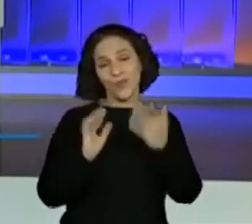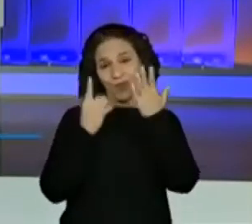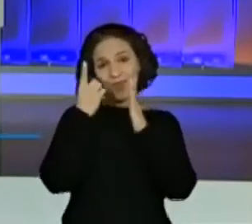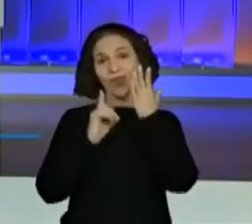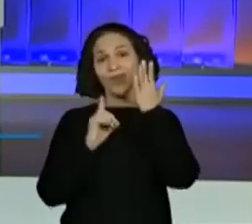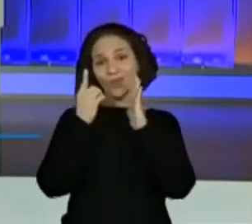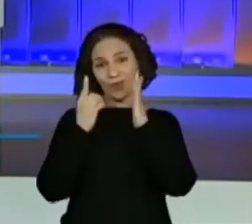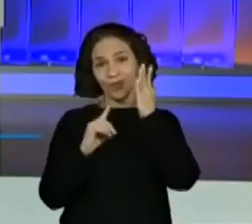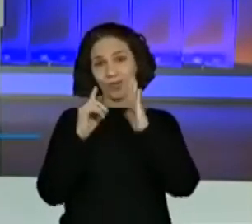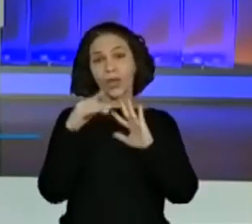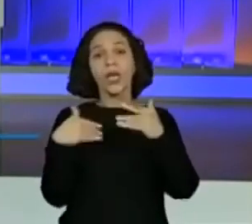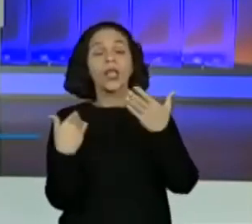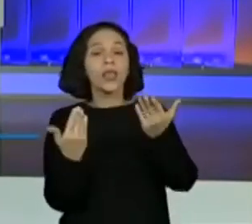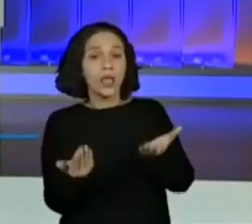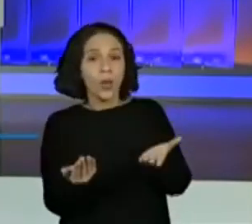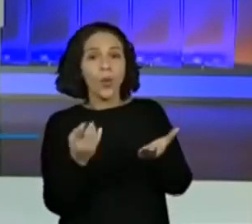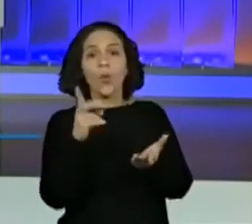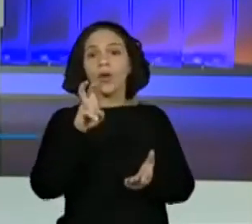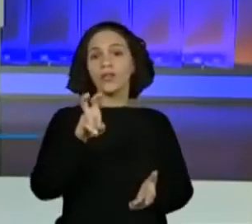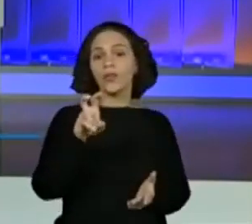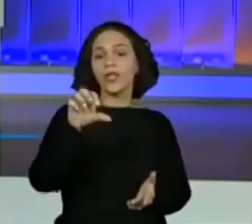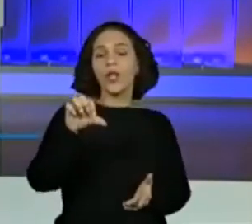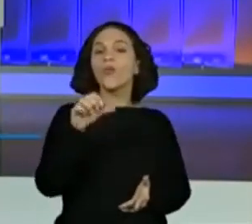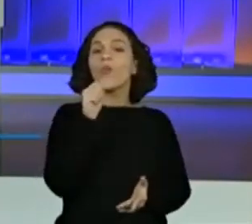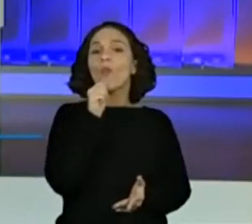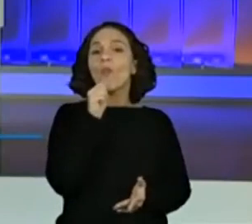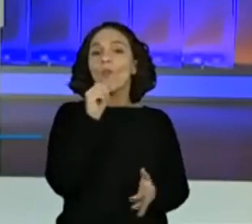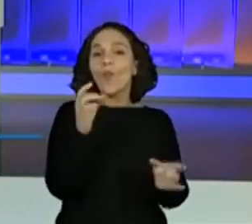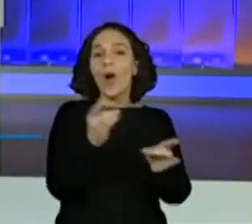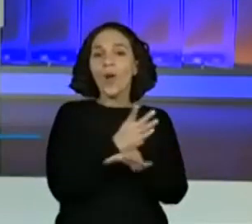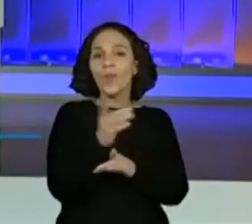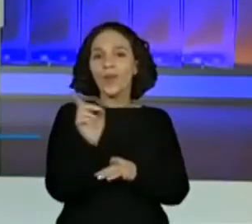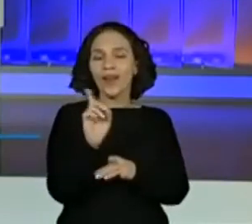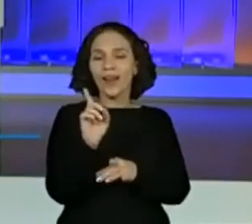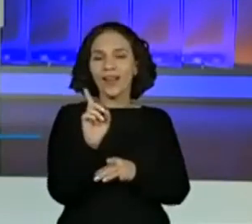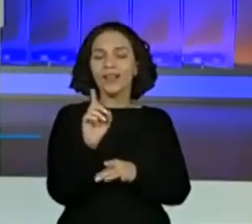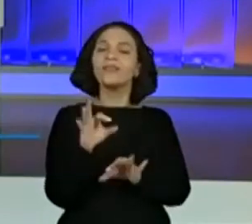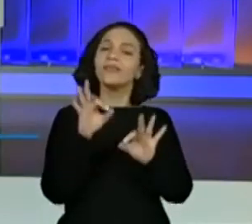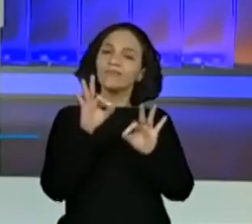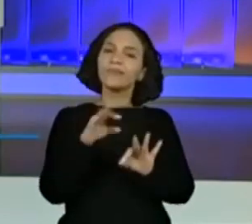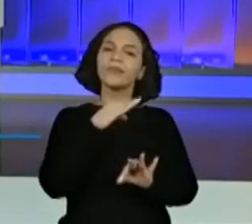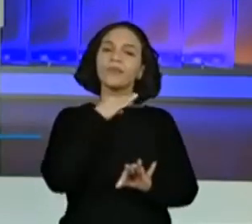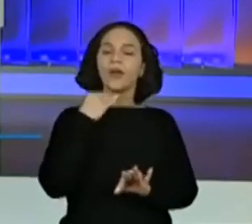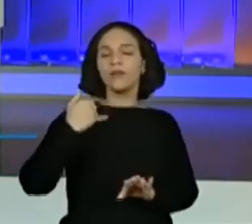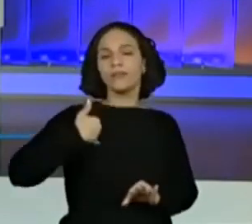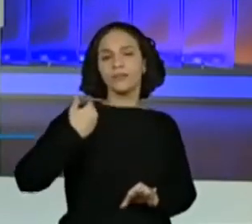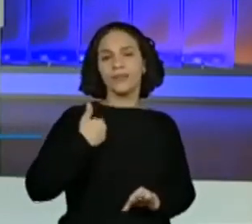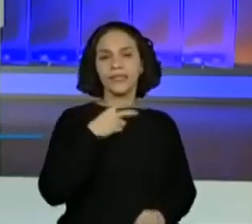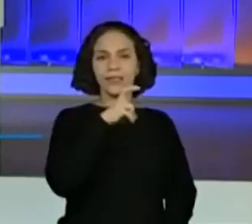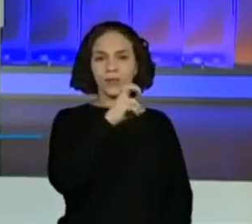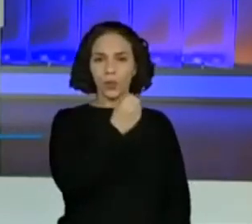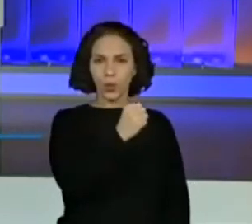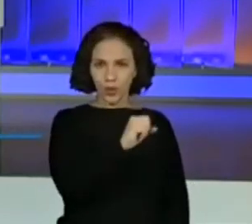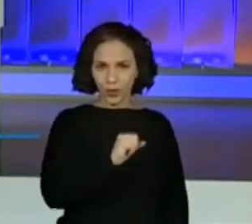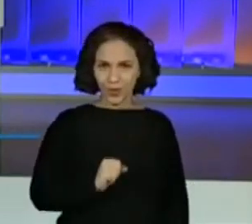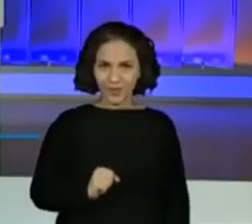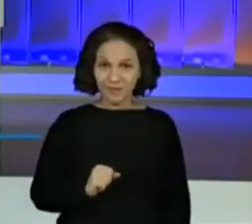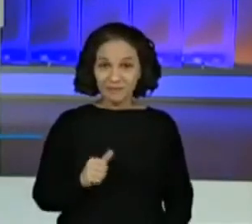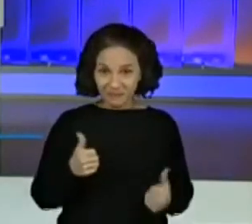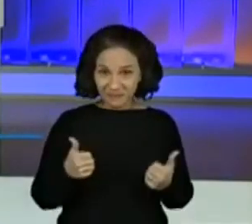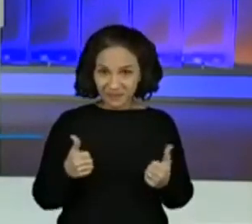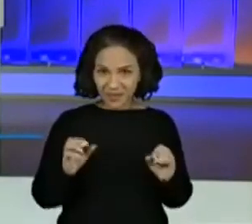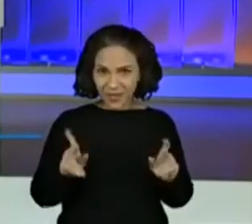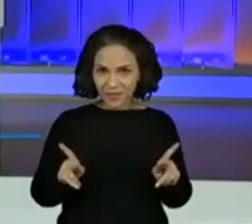completado 59 anos. Então, ele faleceu com 58 anos, ok?